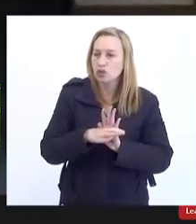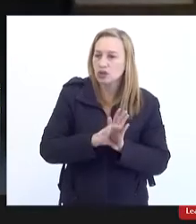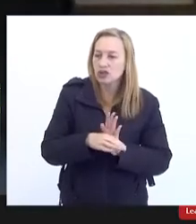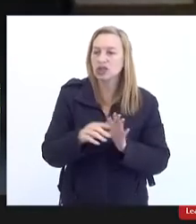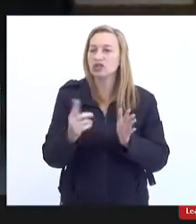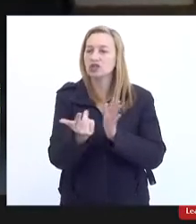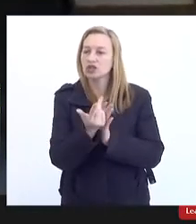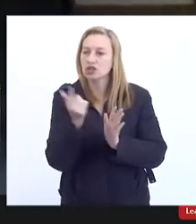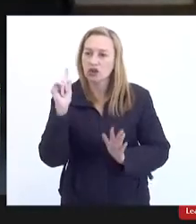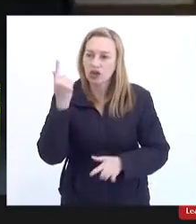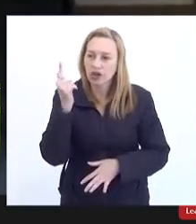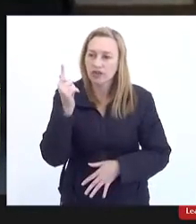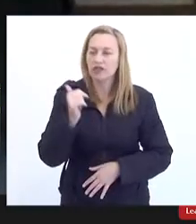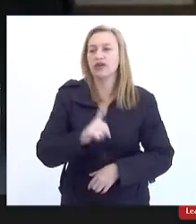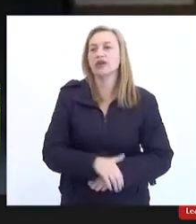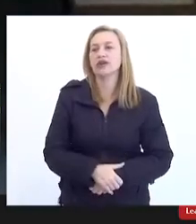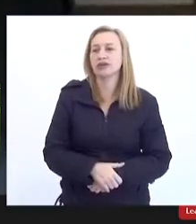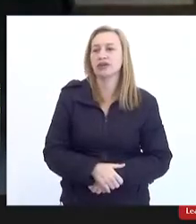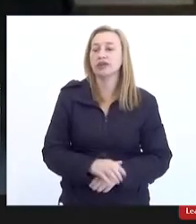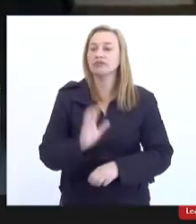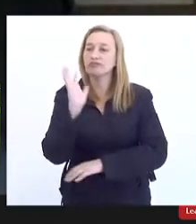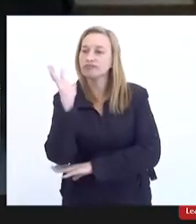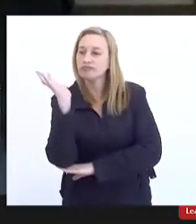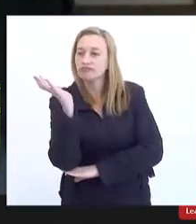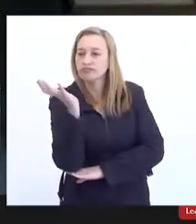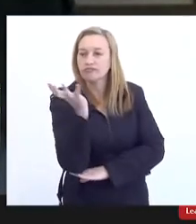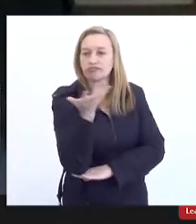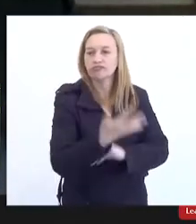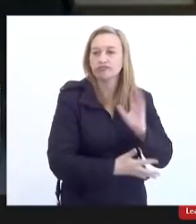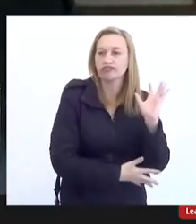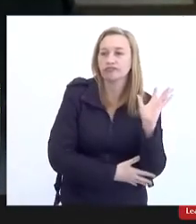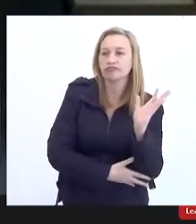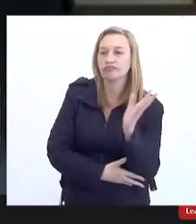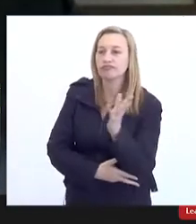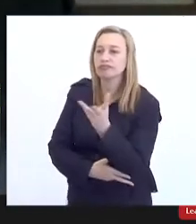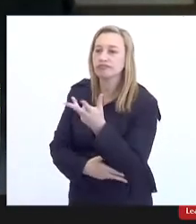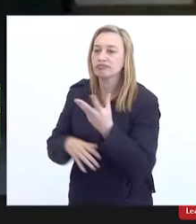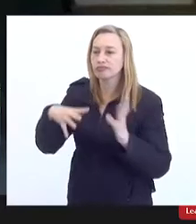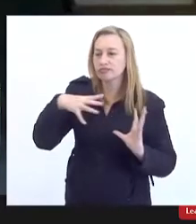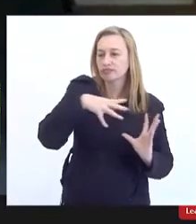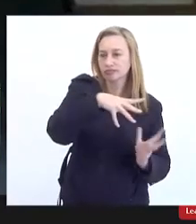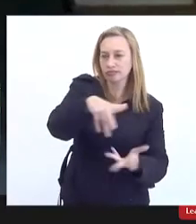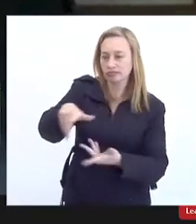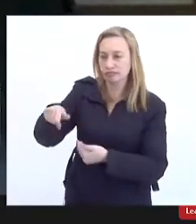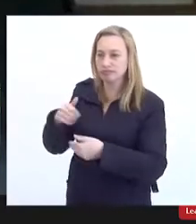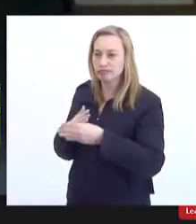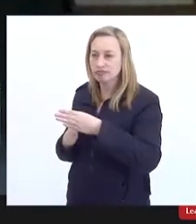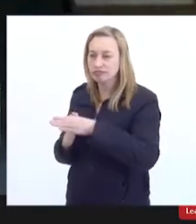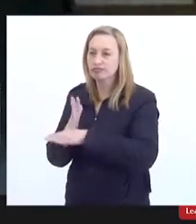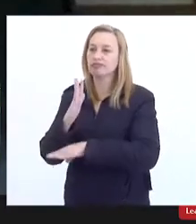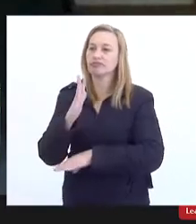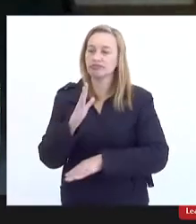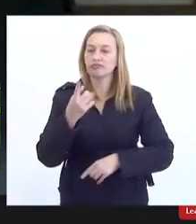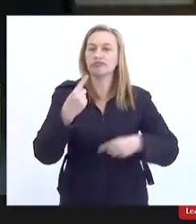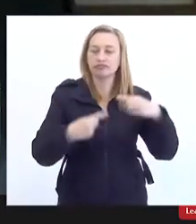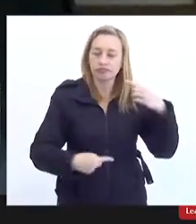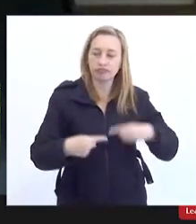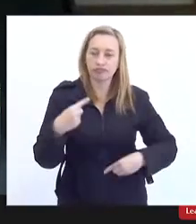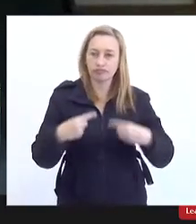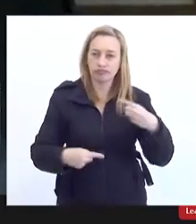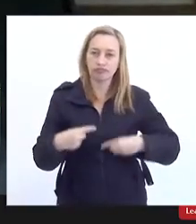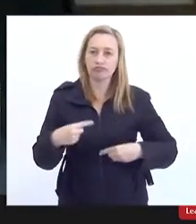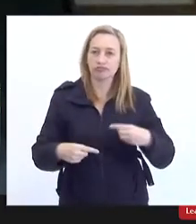a geografia e a natureza do mundo acaba transcendendo os limites políticos,